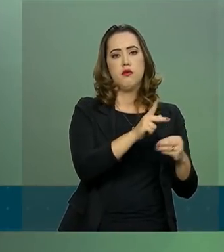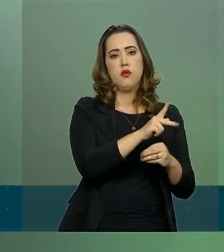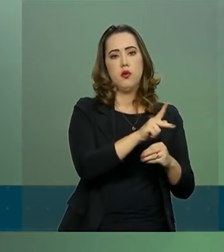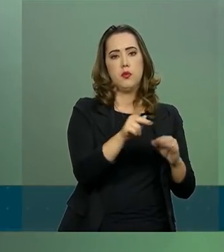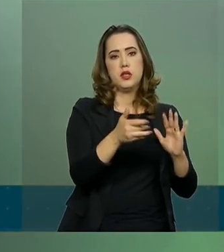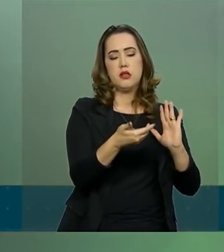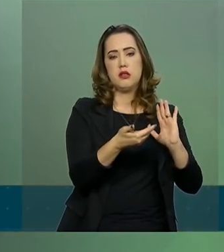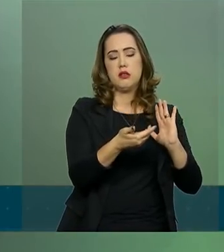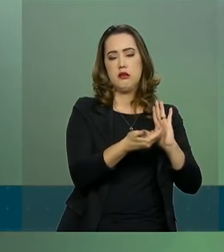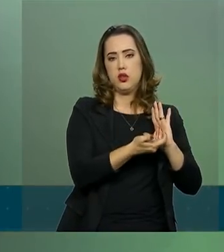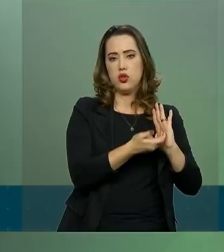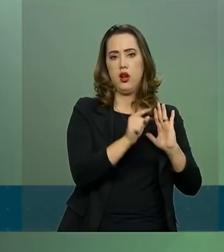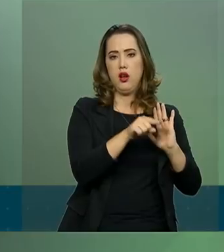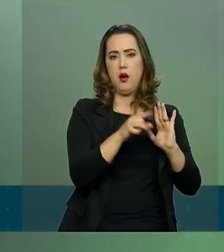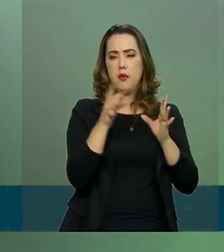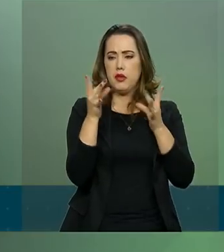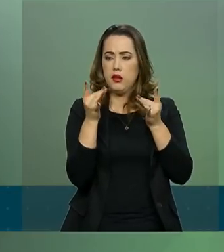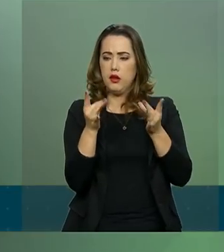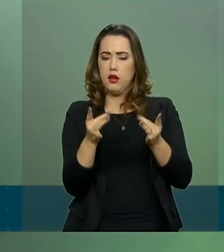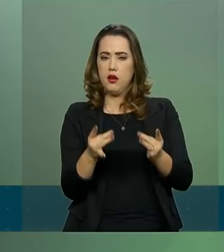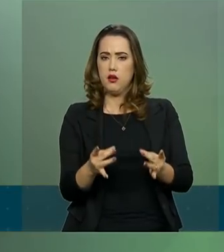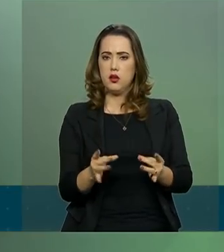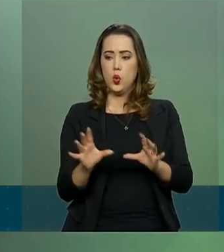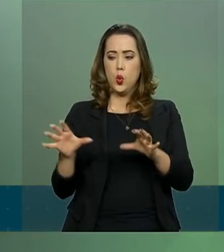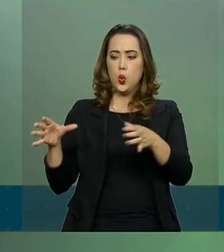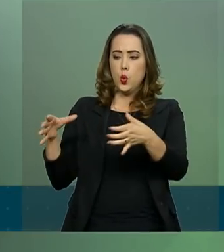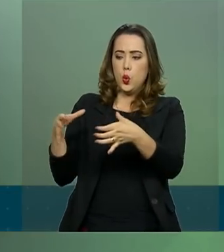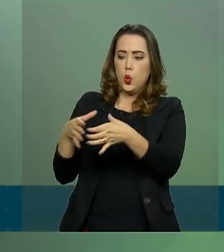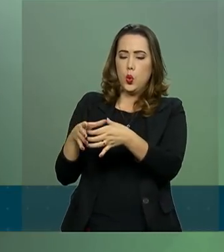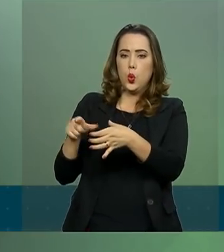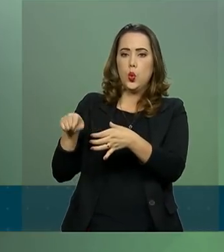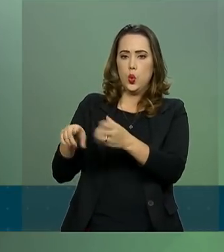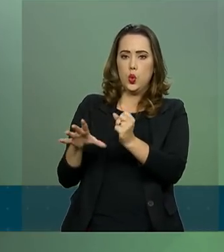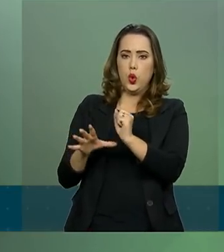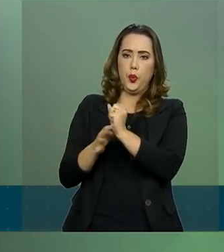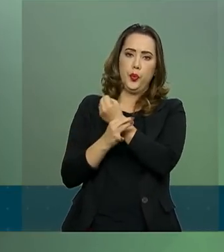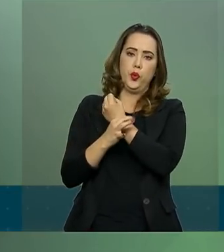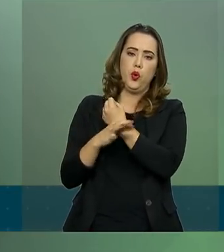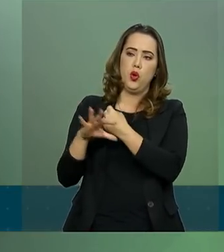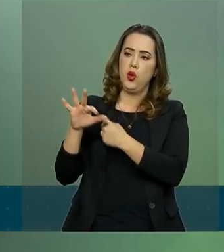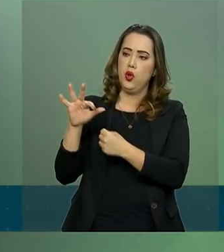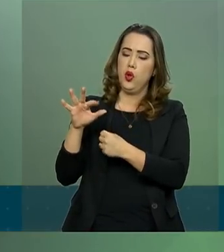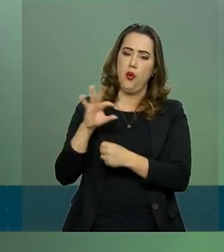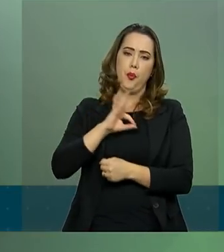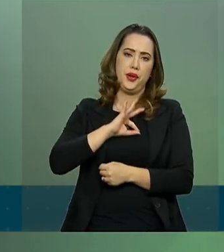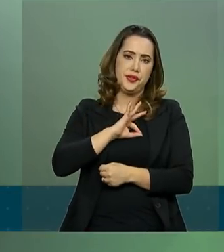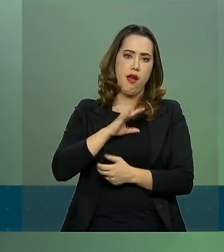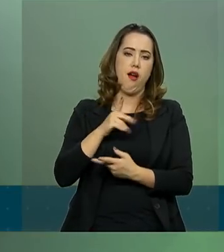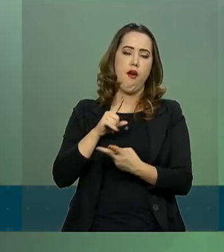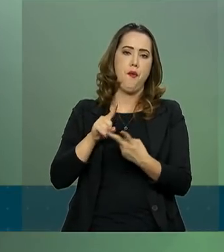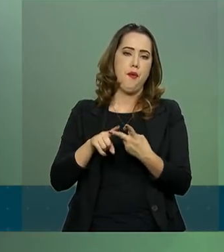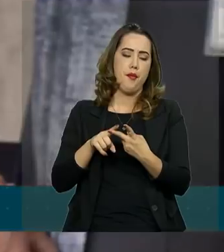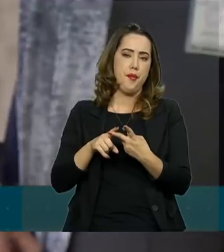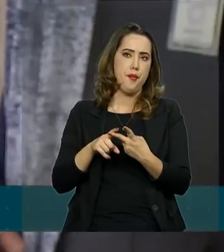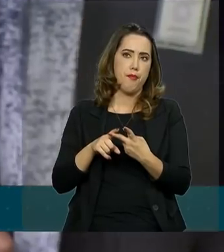estavam as especificidades da categoria Força de Segurança, ou seja, policiais